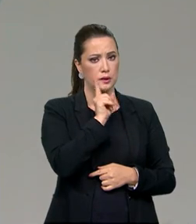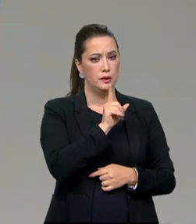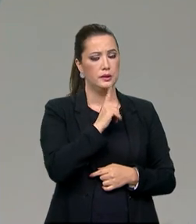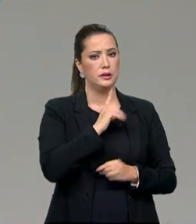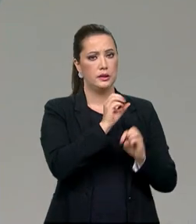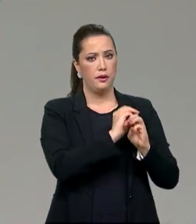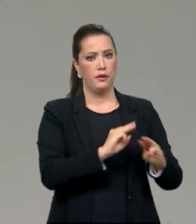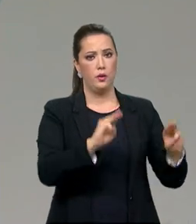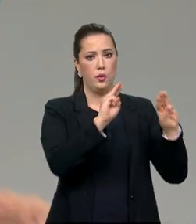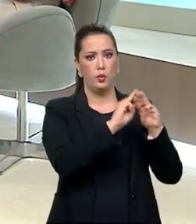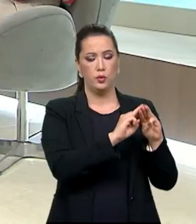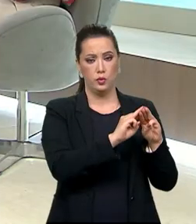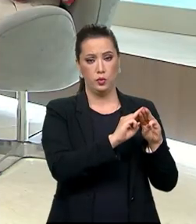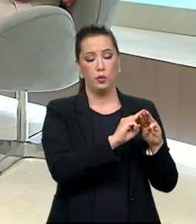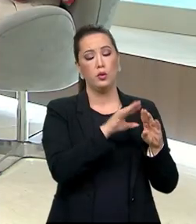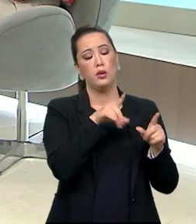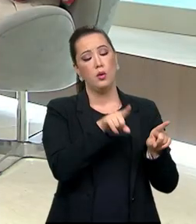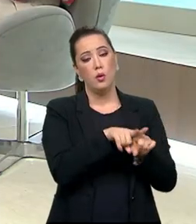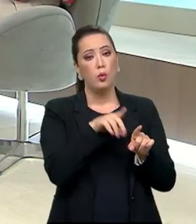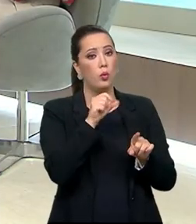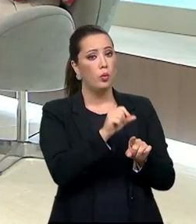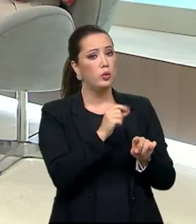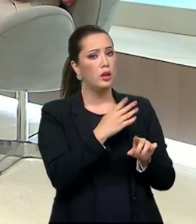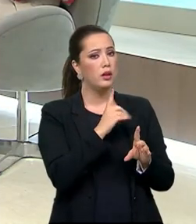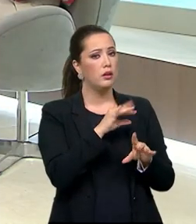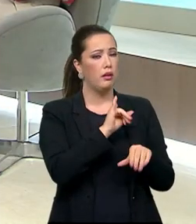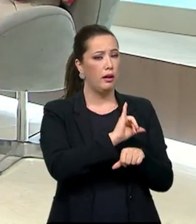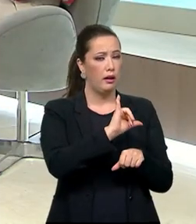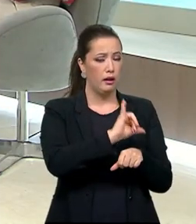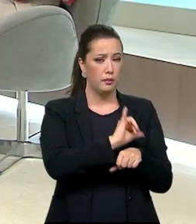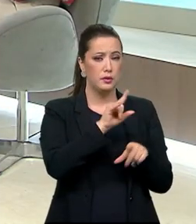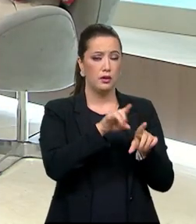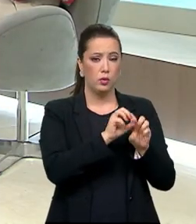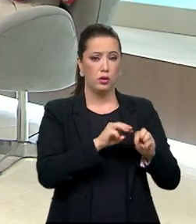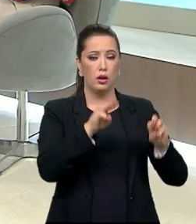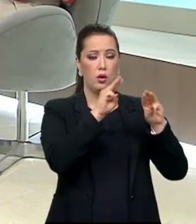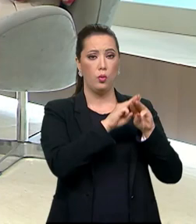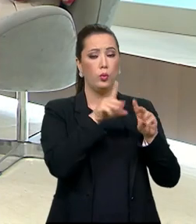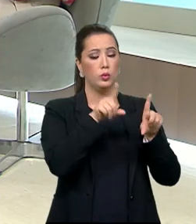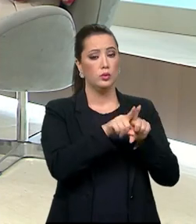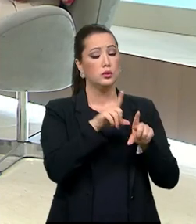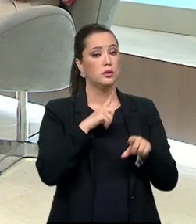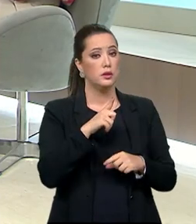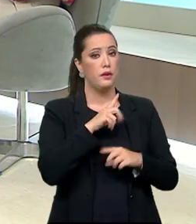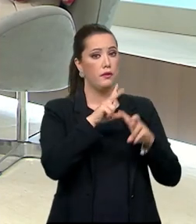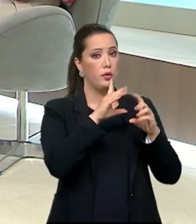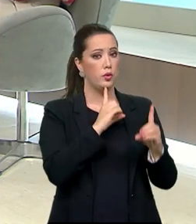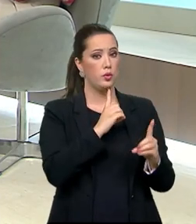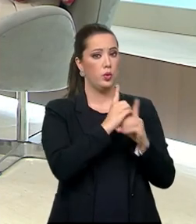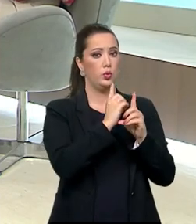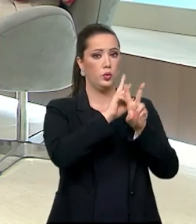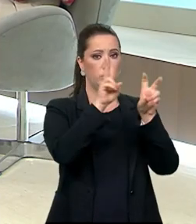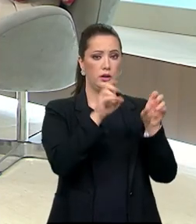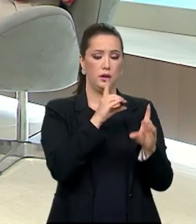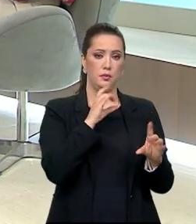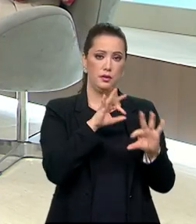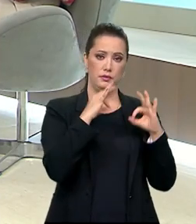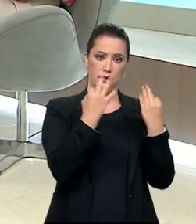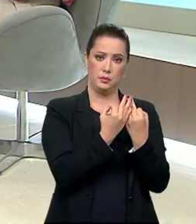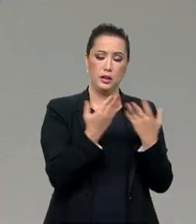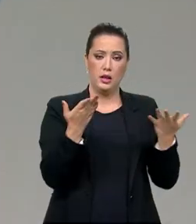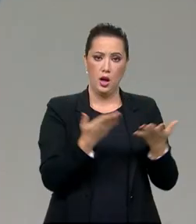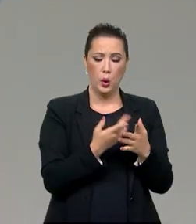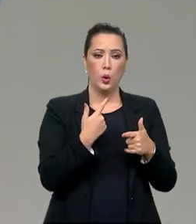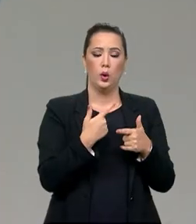da ONU em Nova York, de um encontro sobre essa questão da temática da família. E a senhora comentou agora a questão da pandemia.